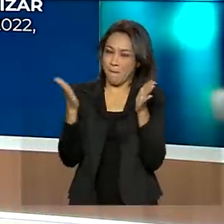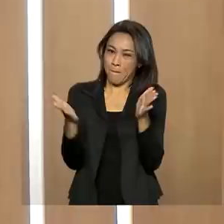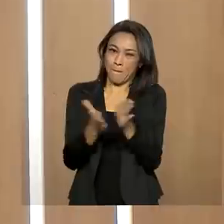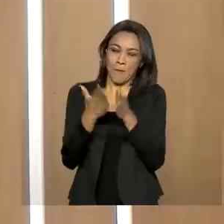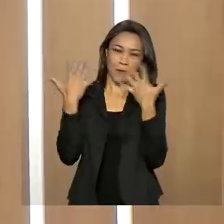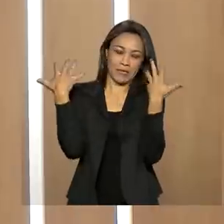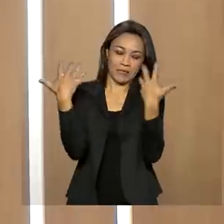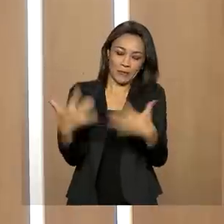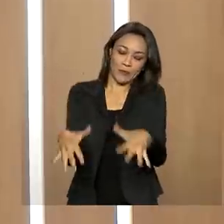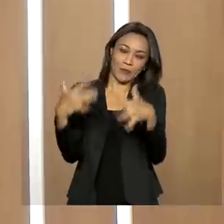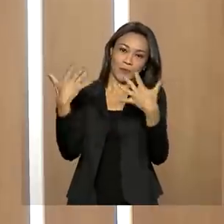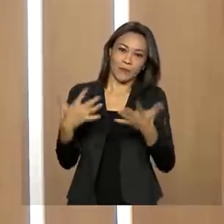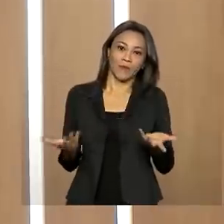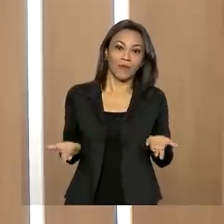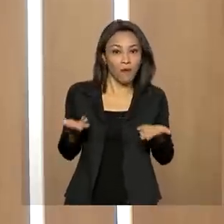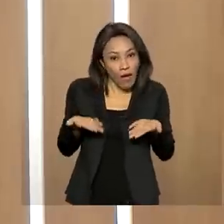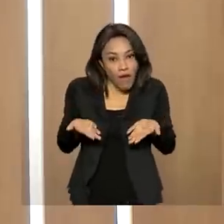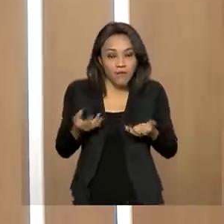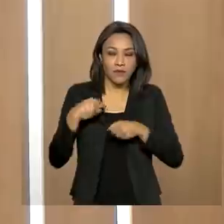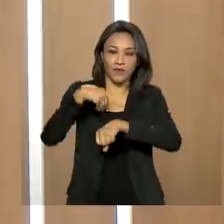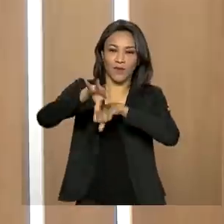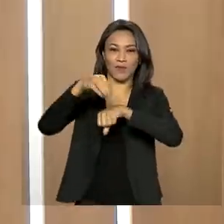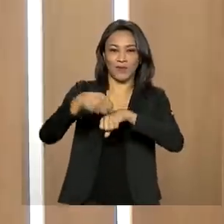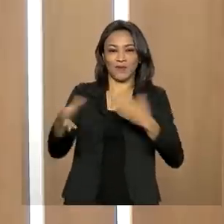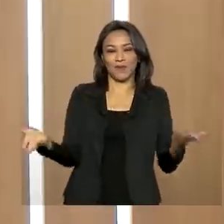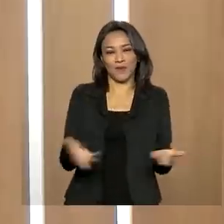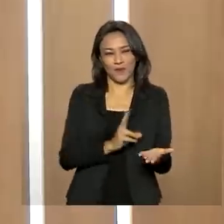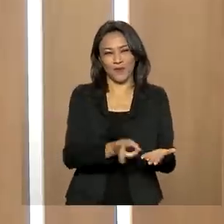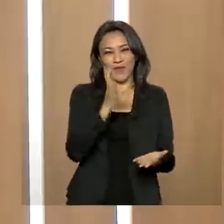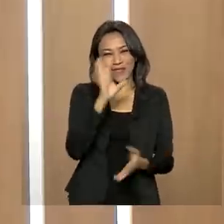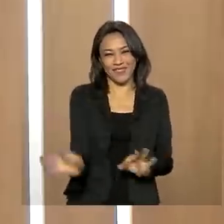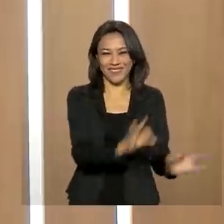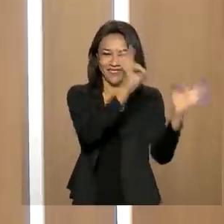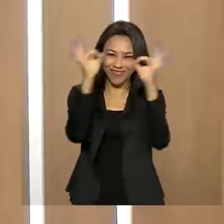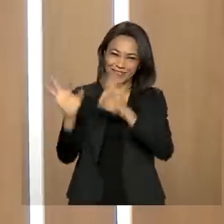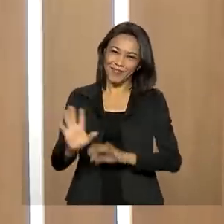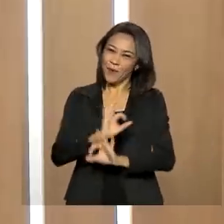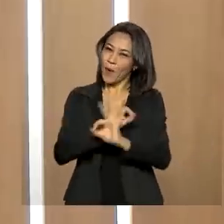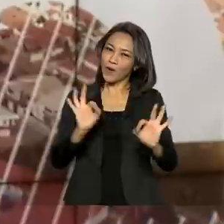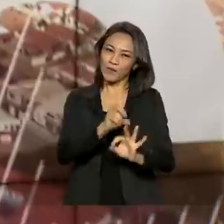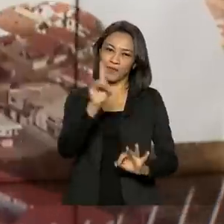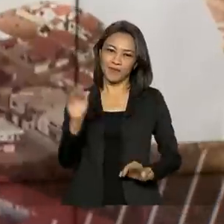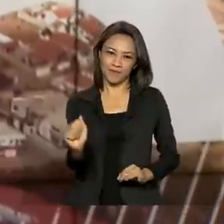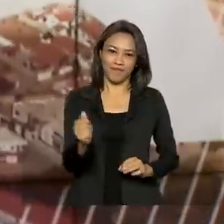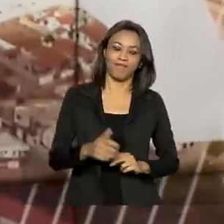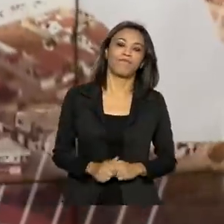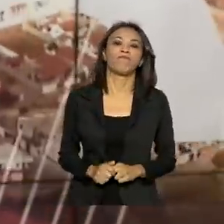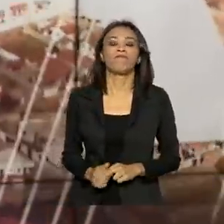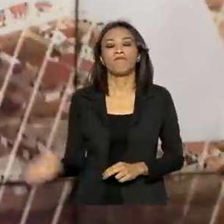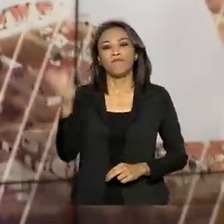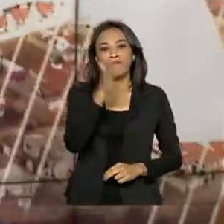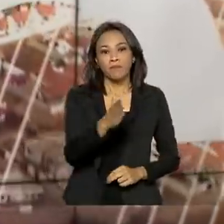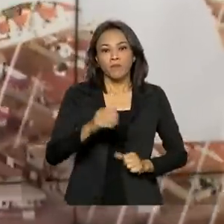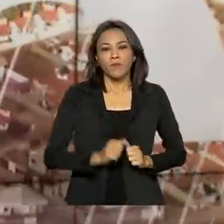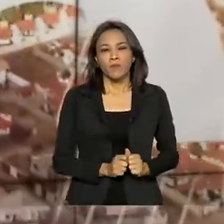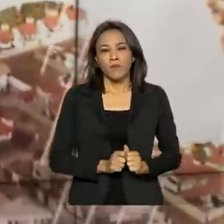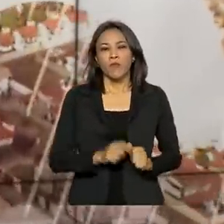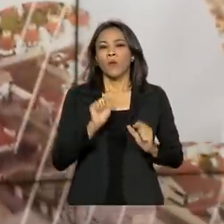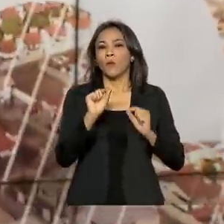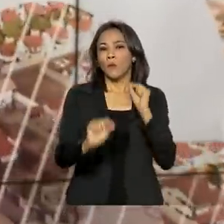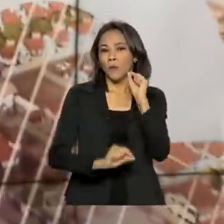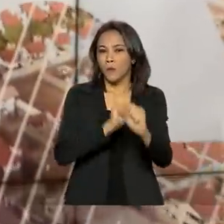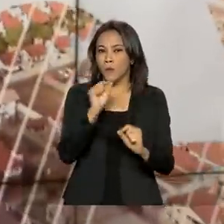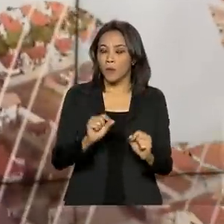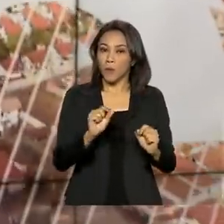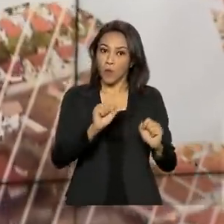pobreza. Essa é a informação que nós tínhamos para hoje. Continue conosco e tenha um ótimo dia. O mutirão vai permitir